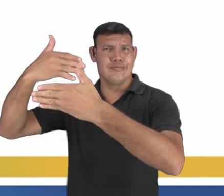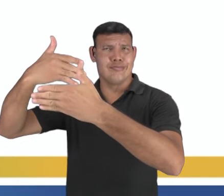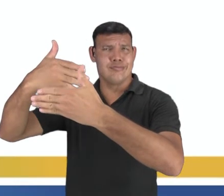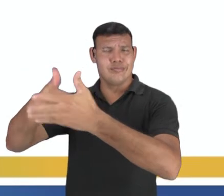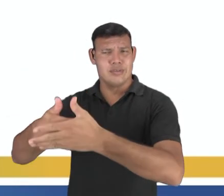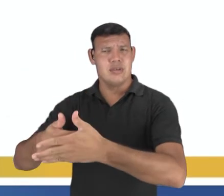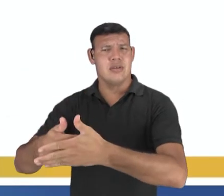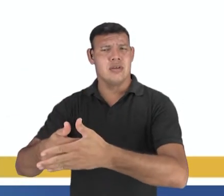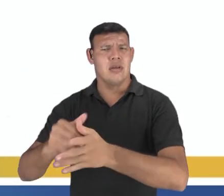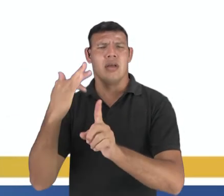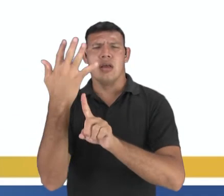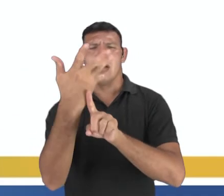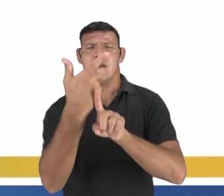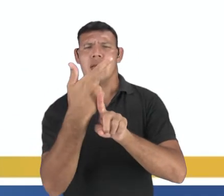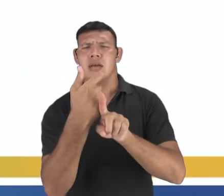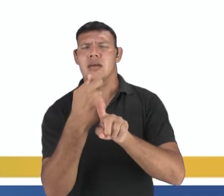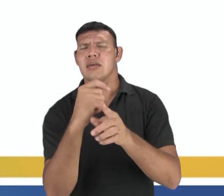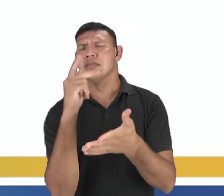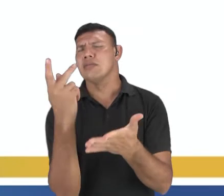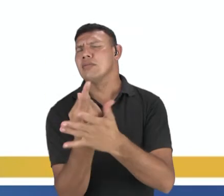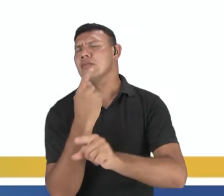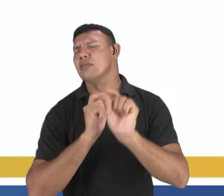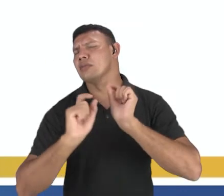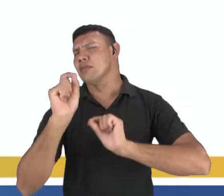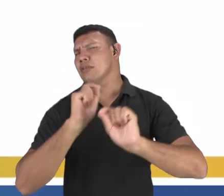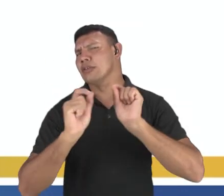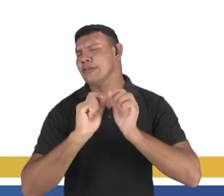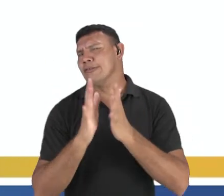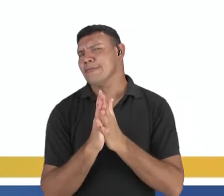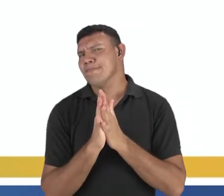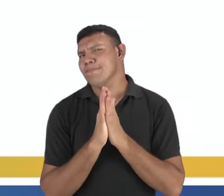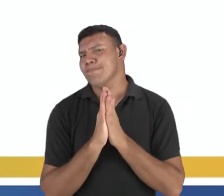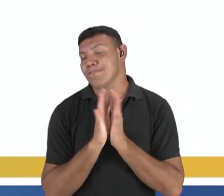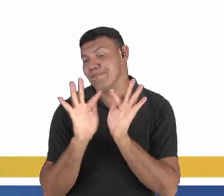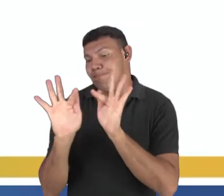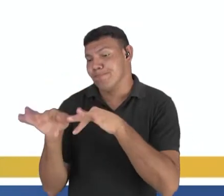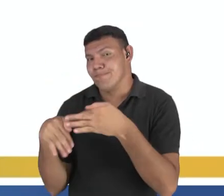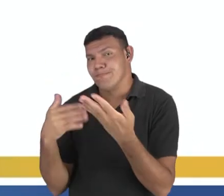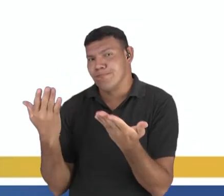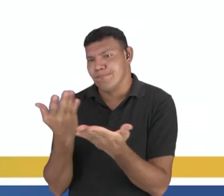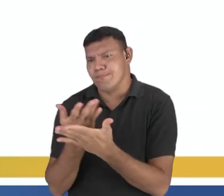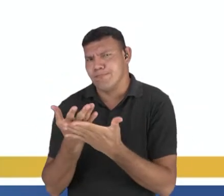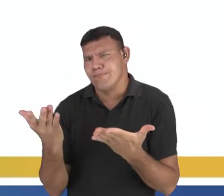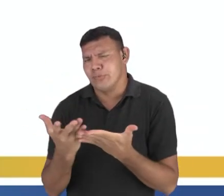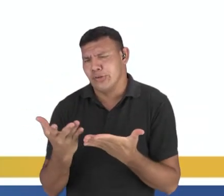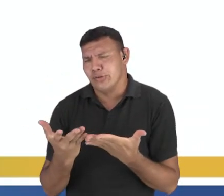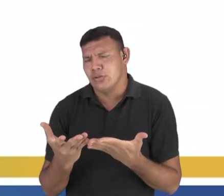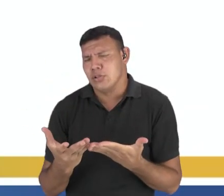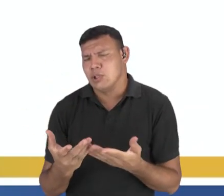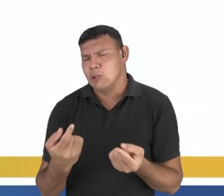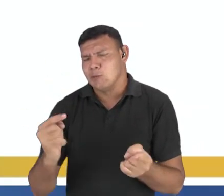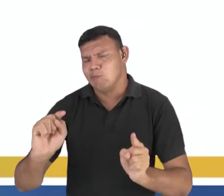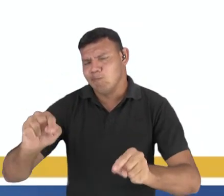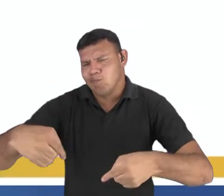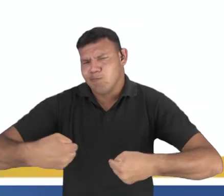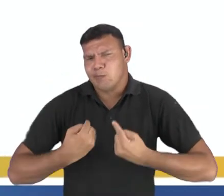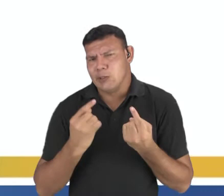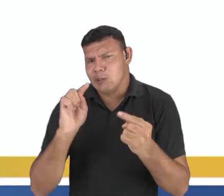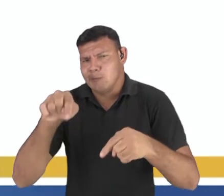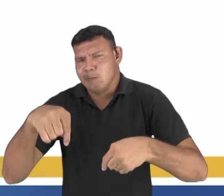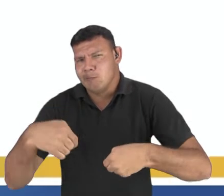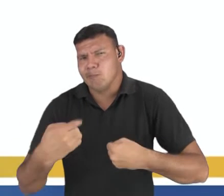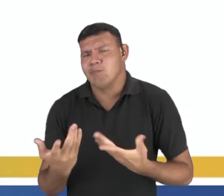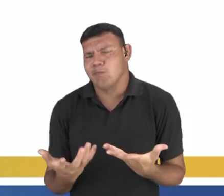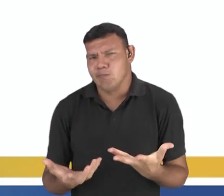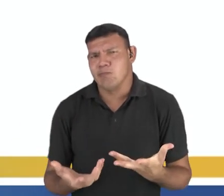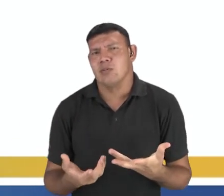essas transformações tecnológicas? Essa é uma questão que nos traz uma provocação para finalizar a nossa aula e é